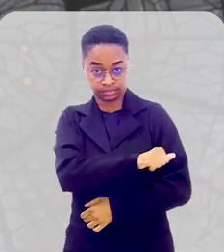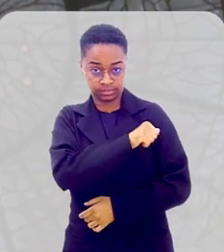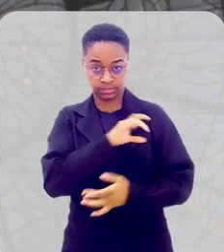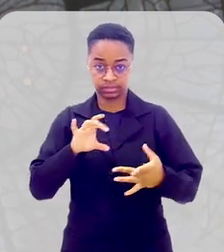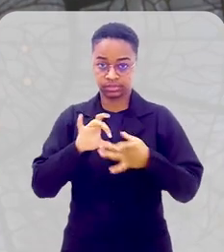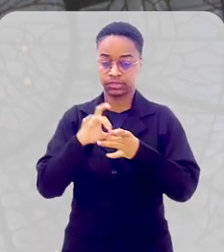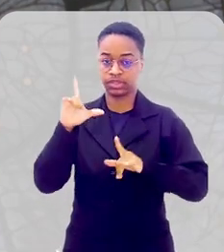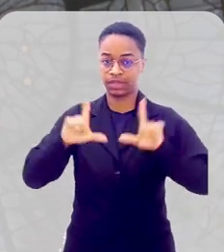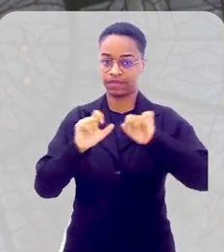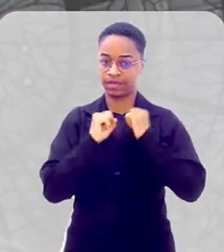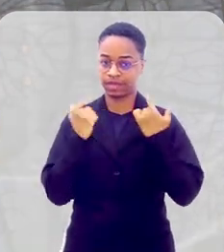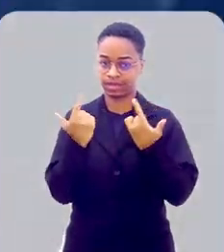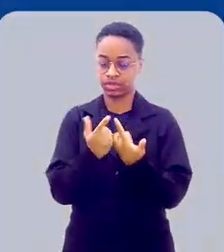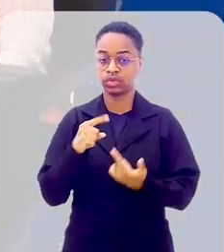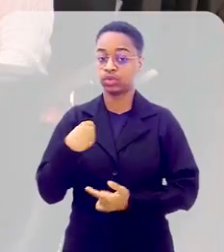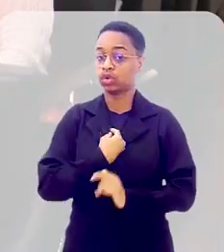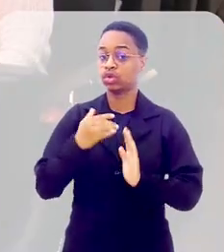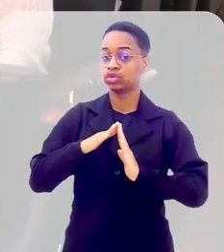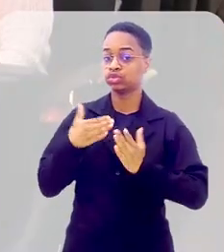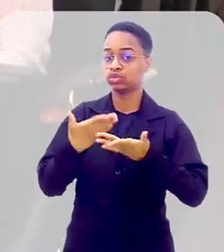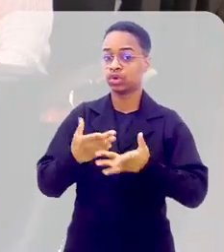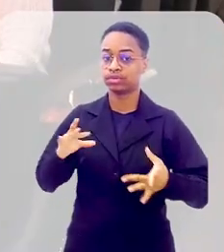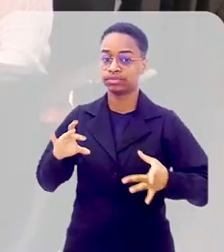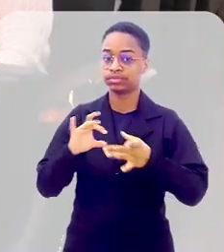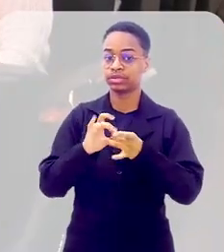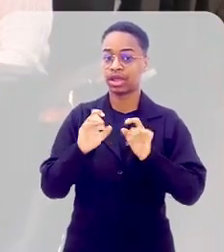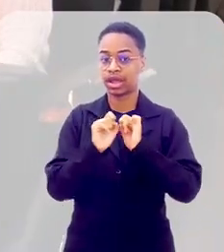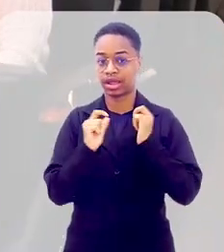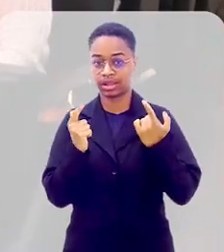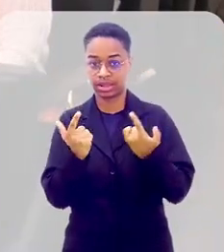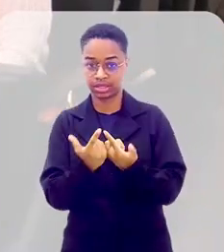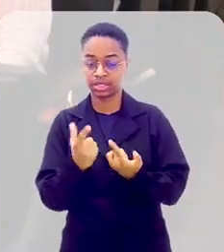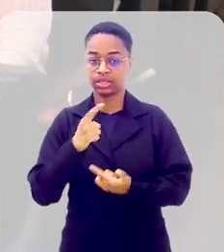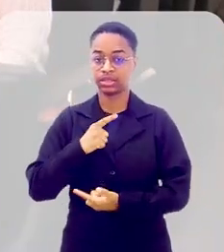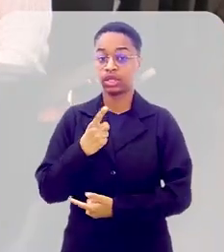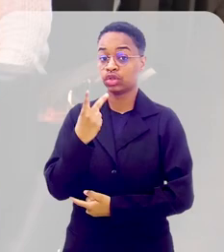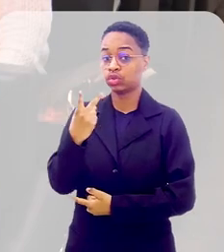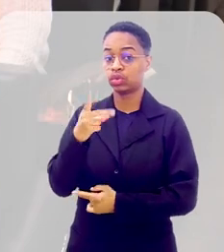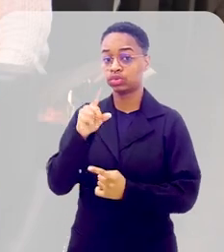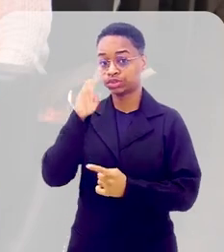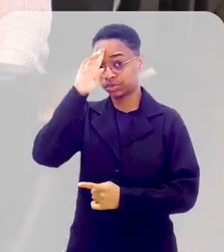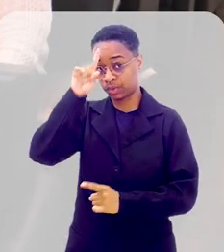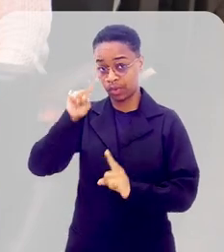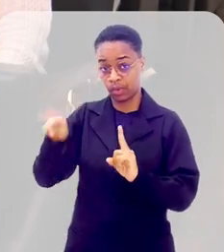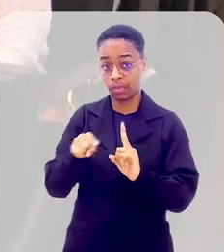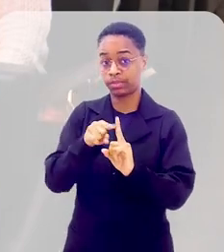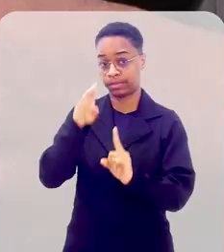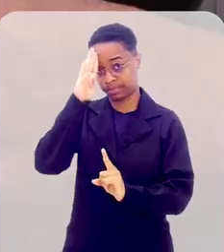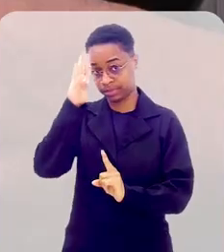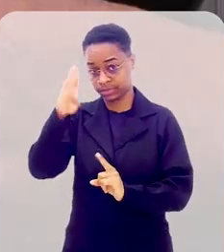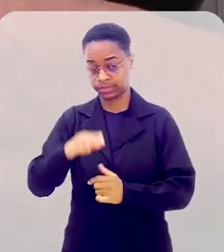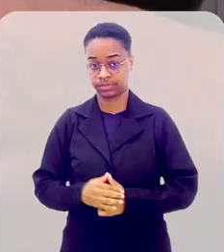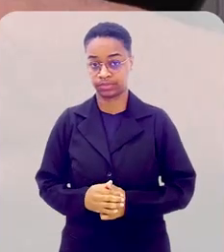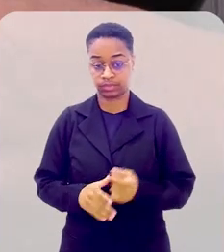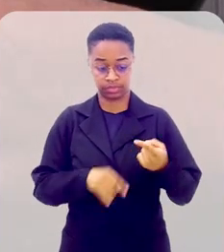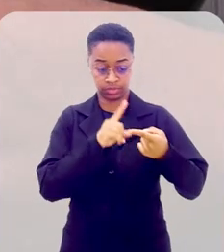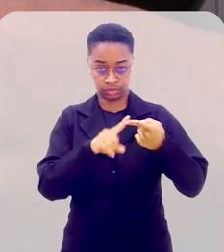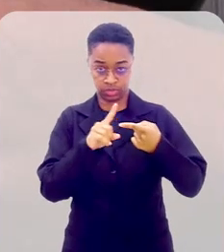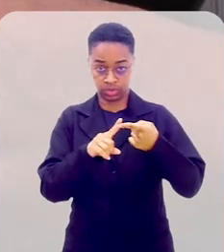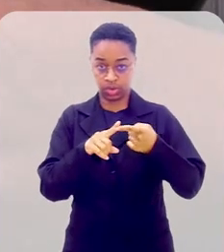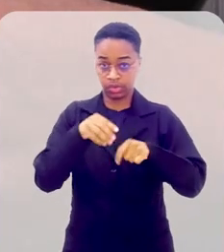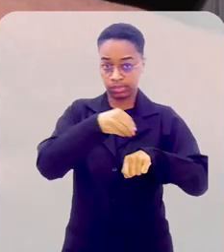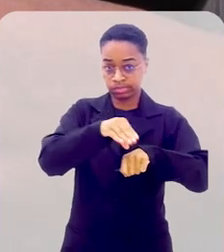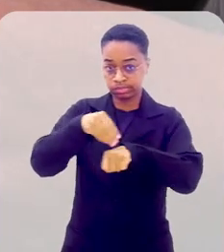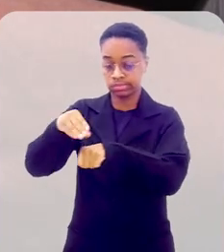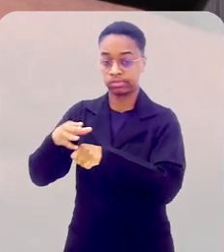parceria com a TV Alerge. A nossa escola é vinculada à Alerge e tem duas missões principais. Qualificar os